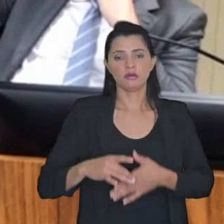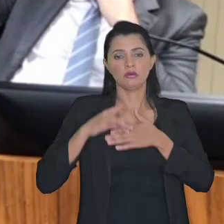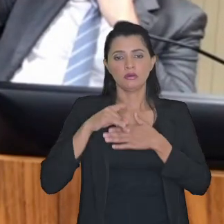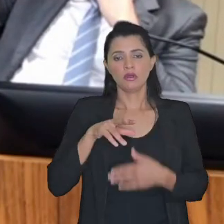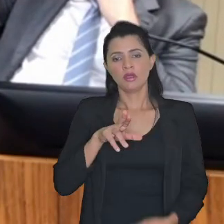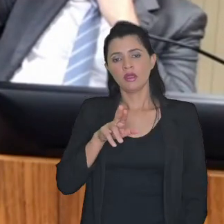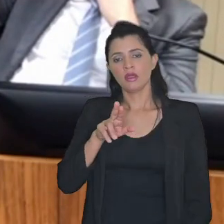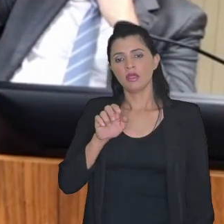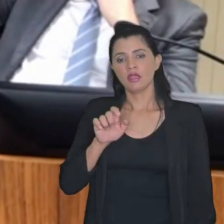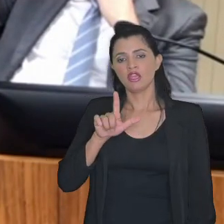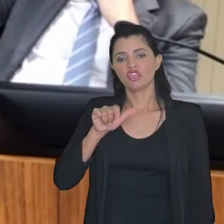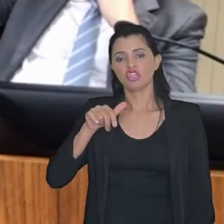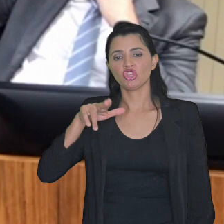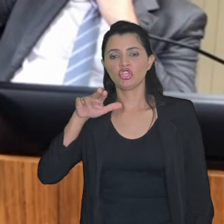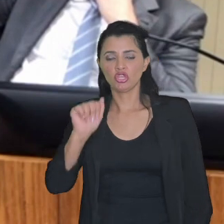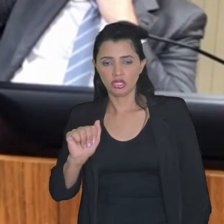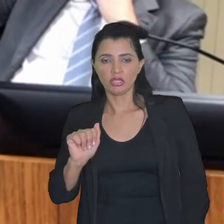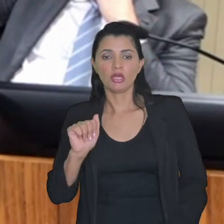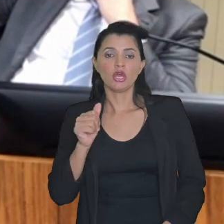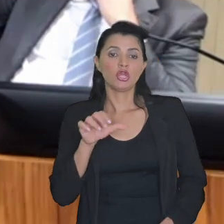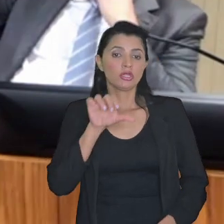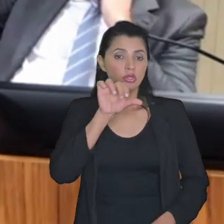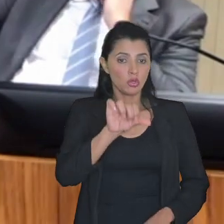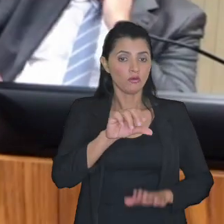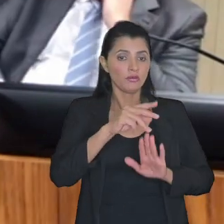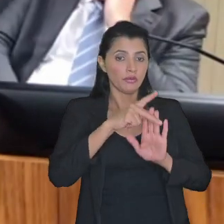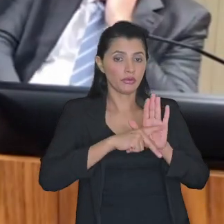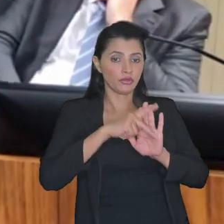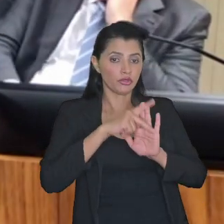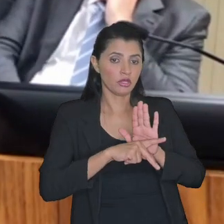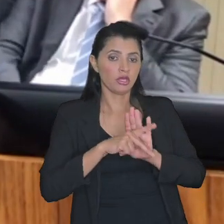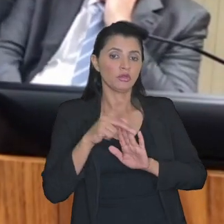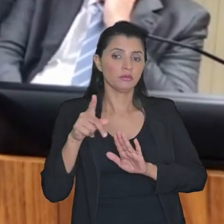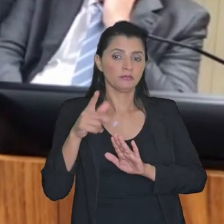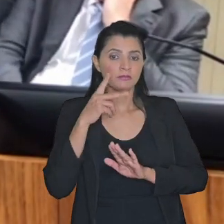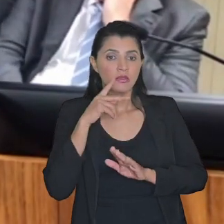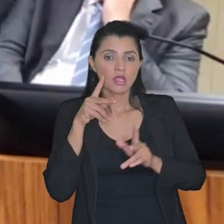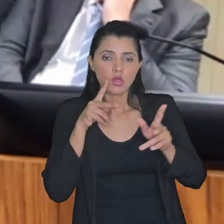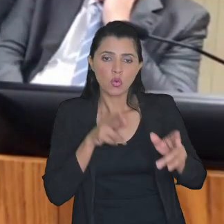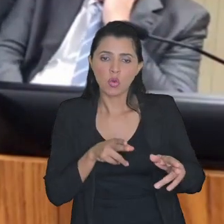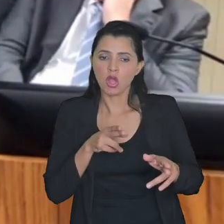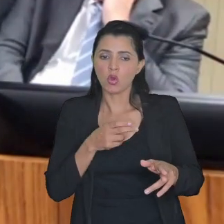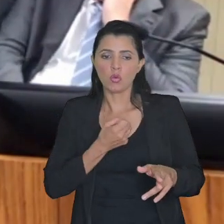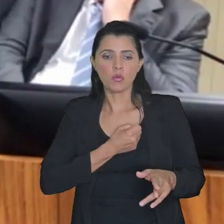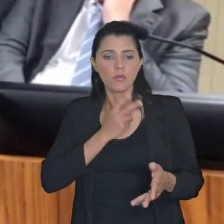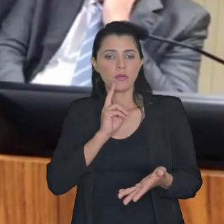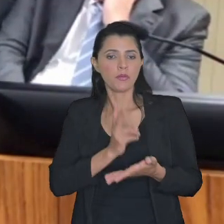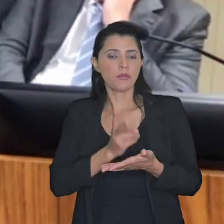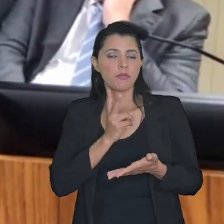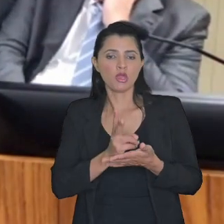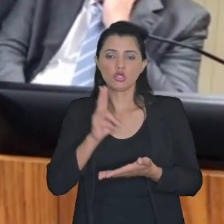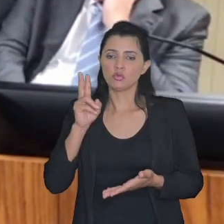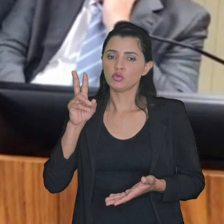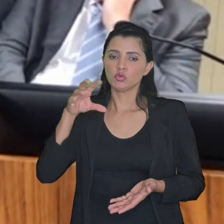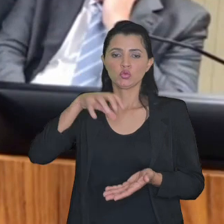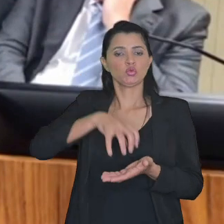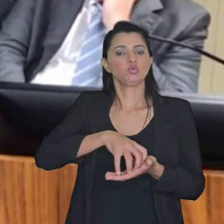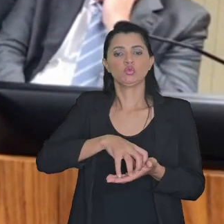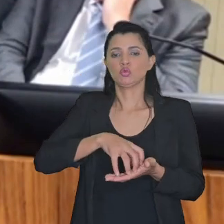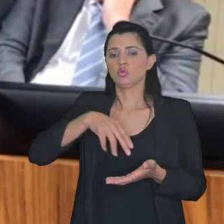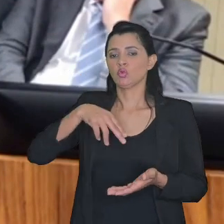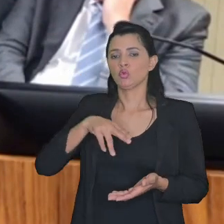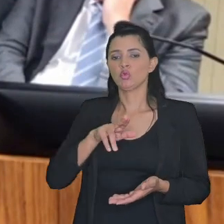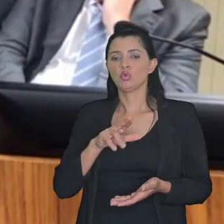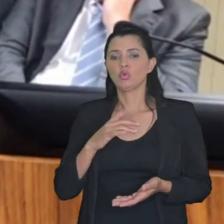ministra Regina Helena Costa de nove projetos que atraem para esse mesmo núcleo de